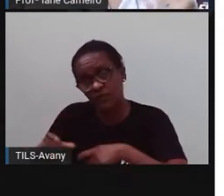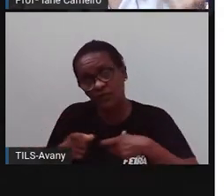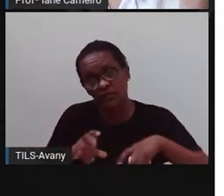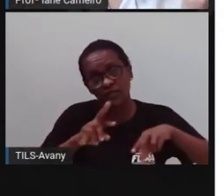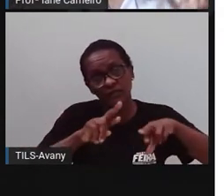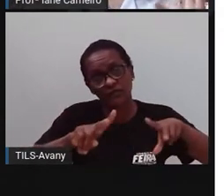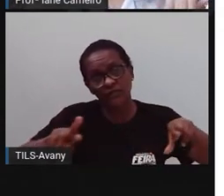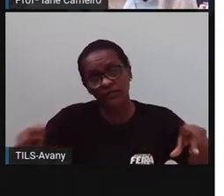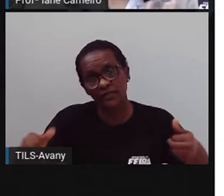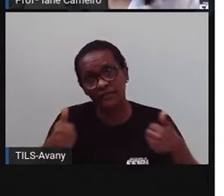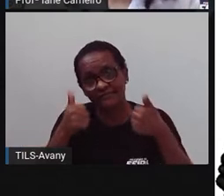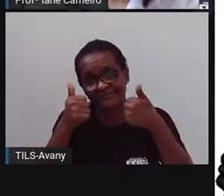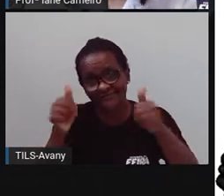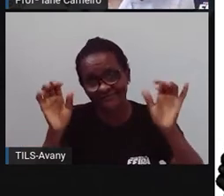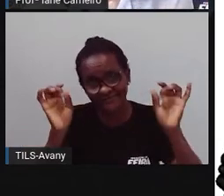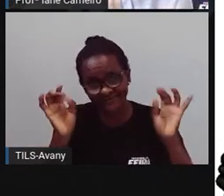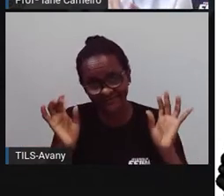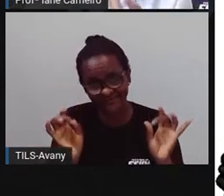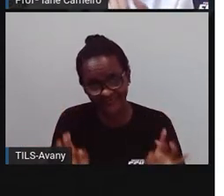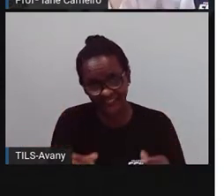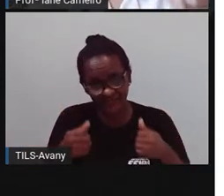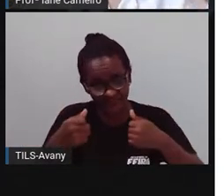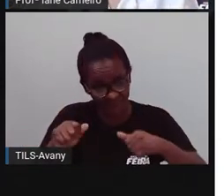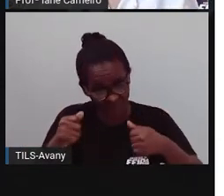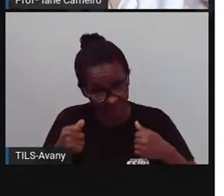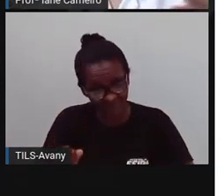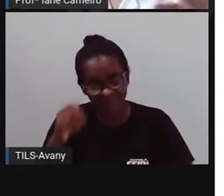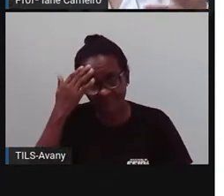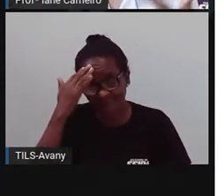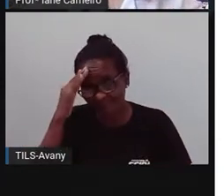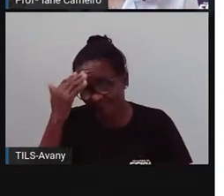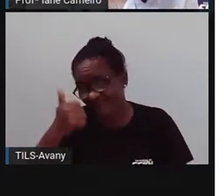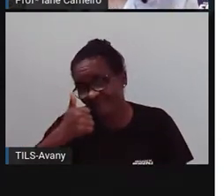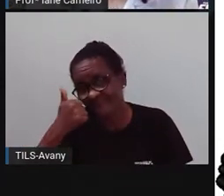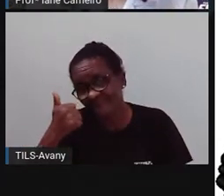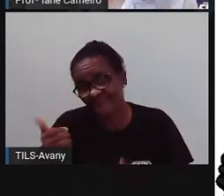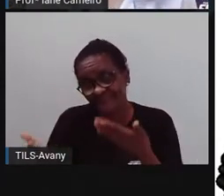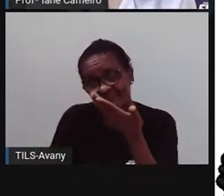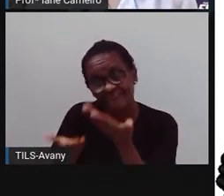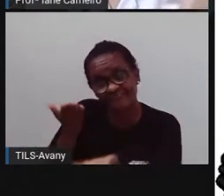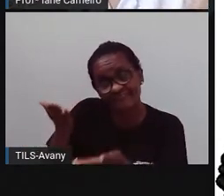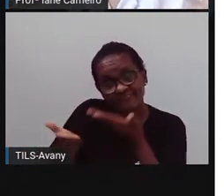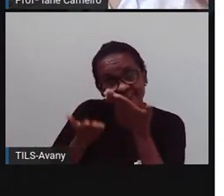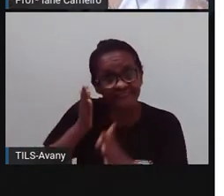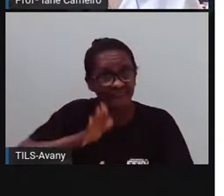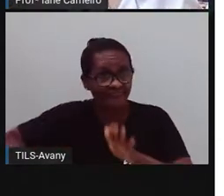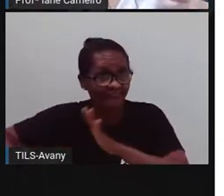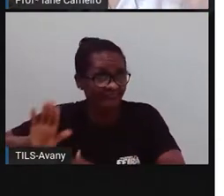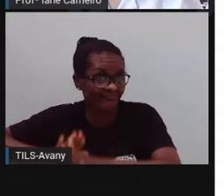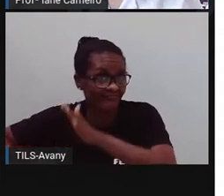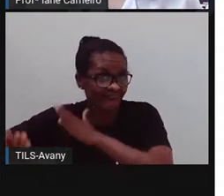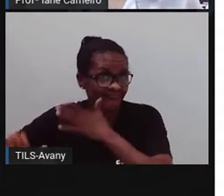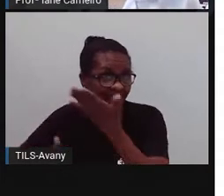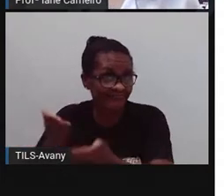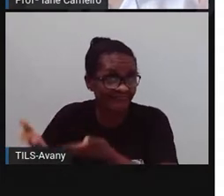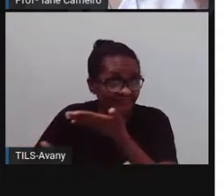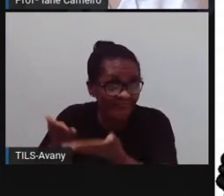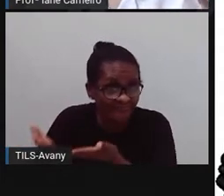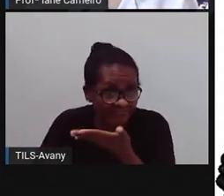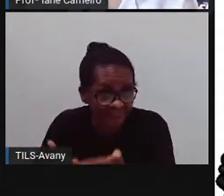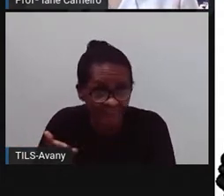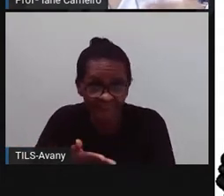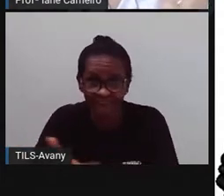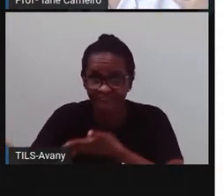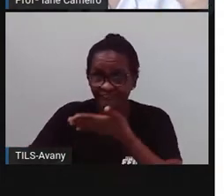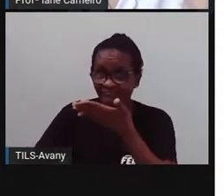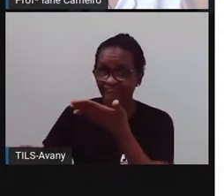a gente precisa valorizar esses lugares, a gente precisa cuidar deles, né? Para que eles continuem aí, né? São